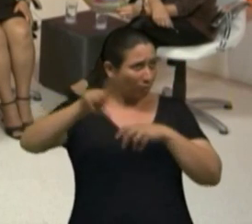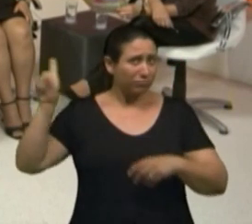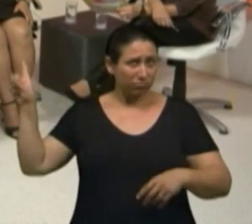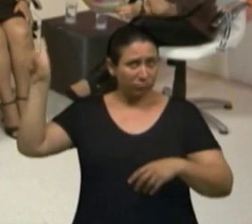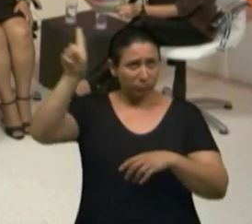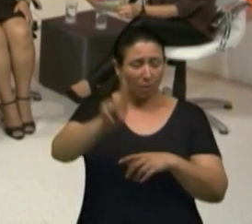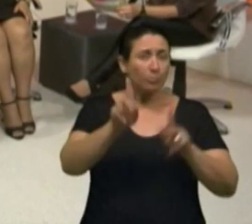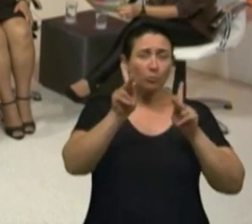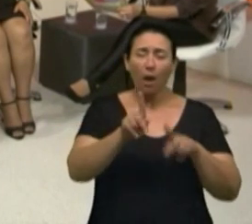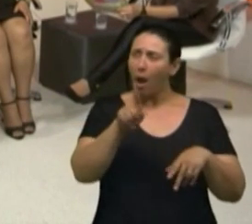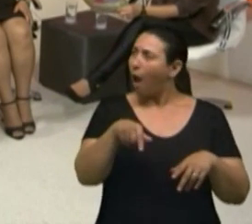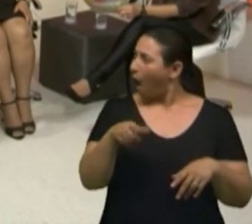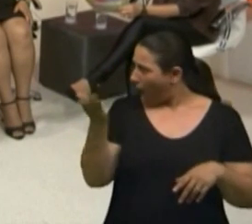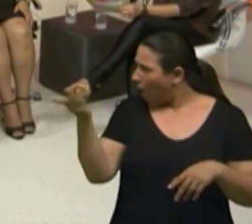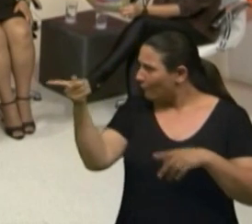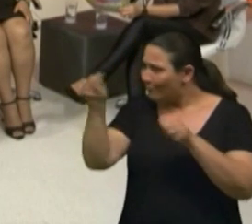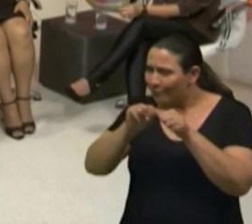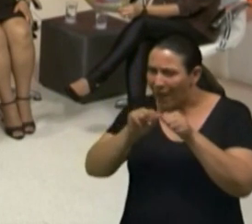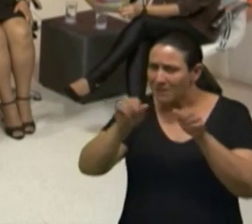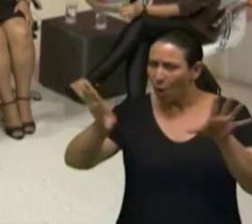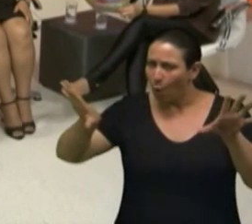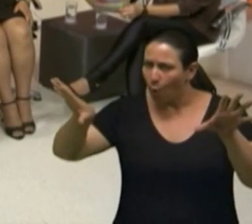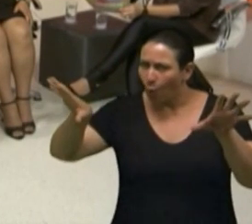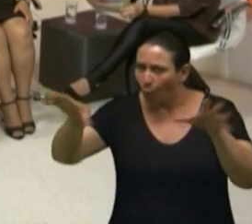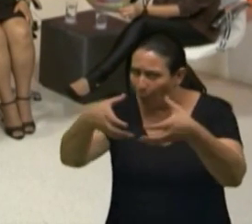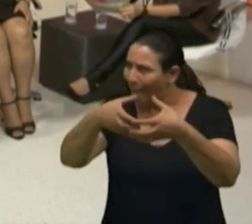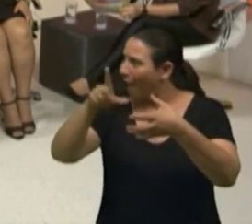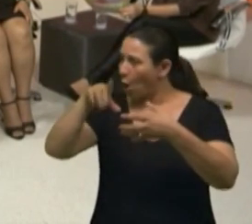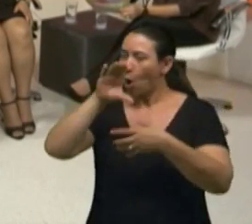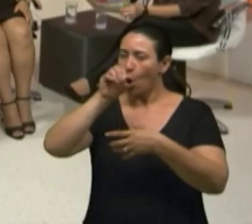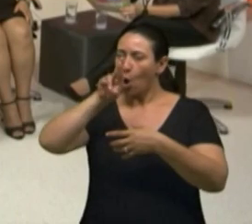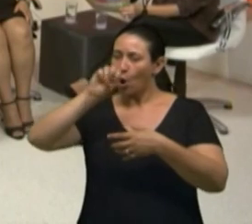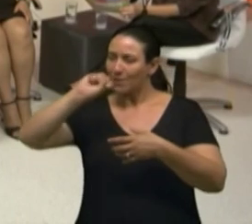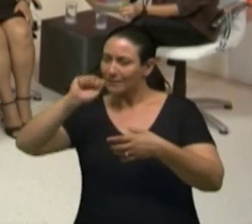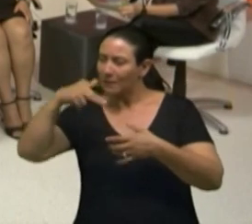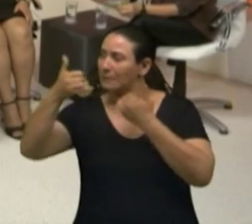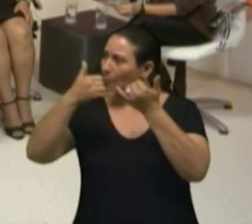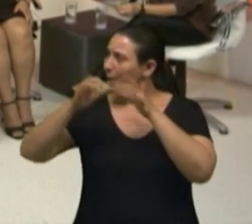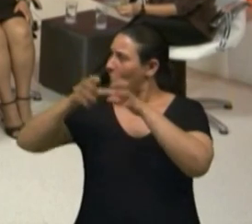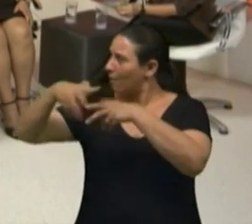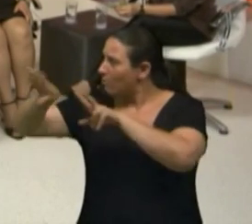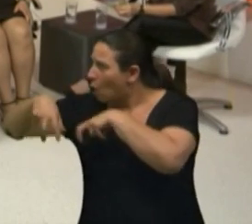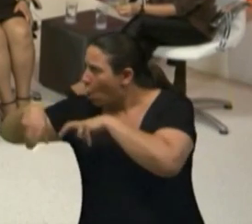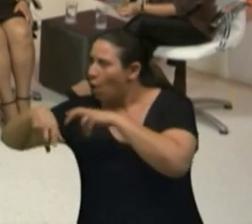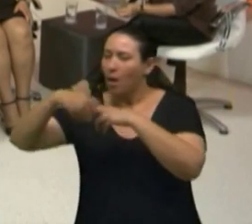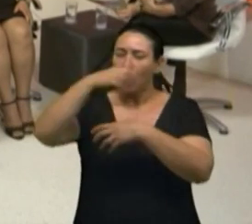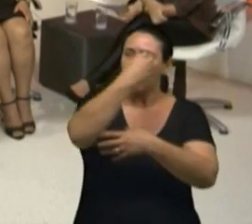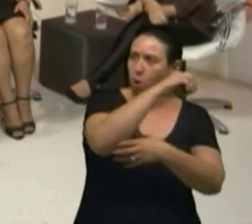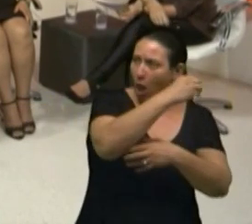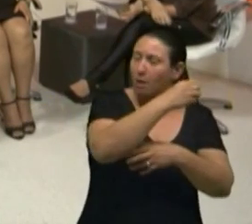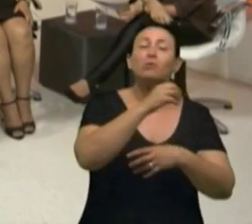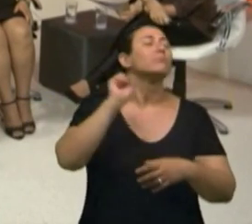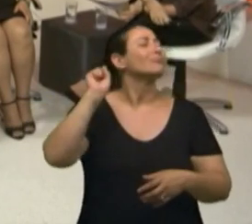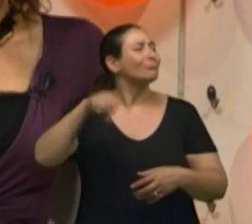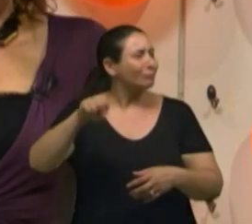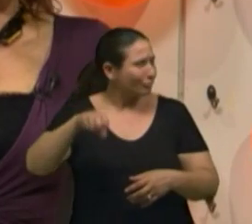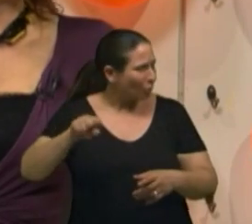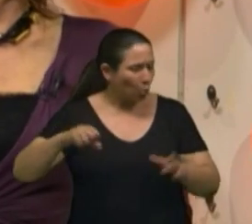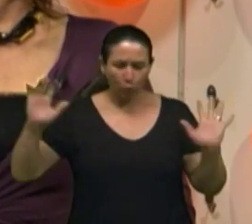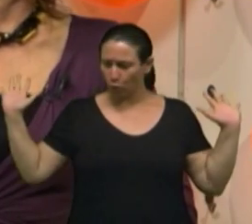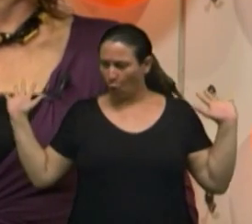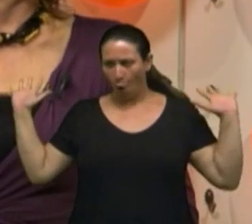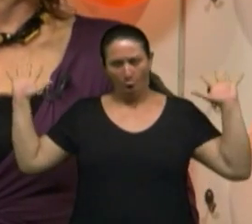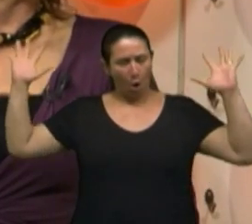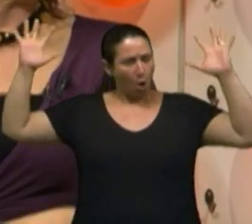vez que elas vêm. Ah, vocês juntam o pessoal da Corsã, mas do interior de Porto Alegre, quem se escreve? Sim, sim. Vêm todos